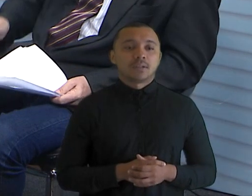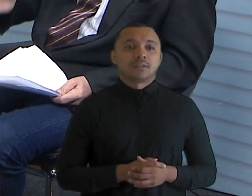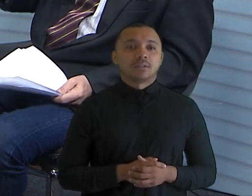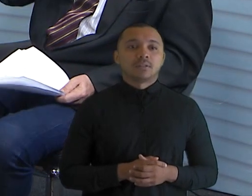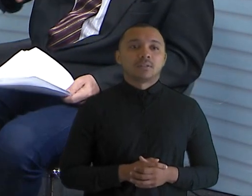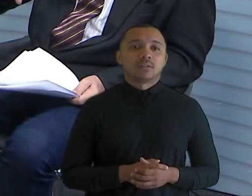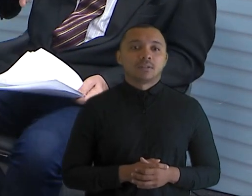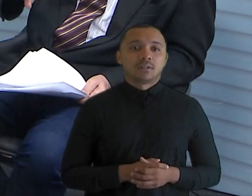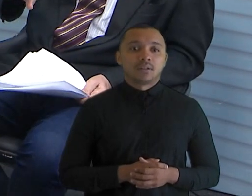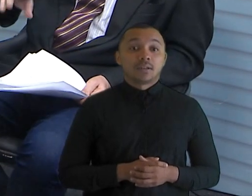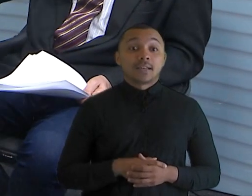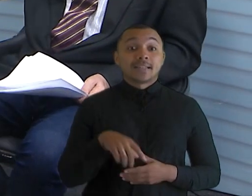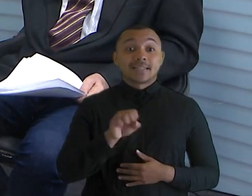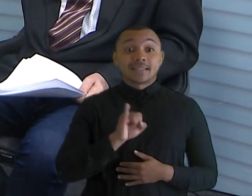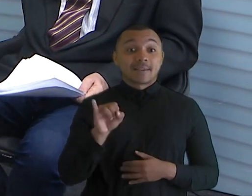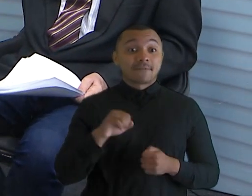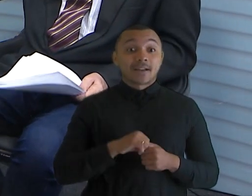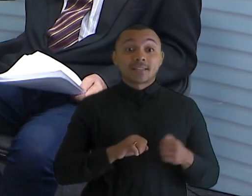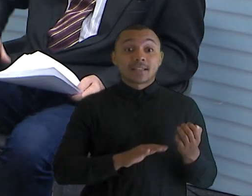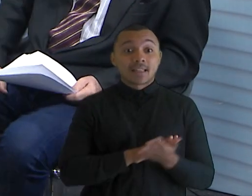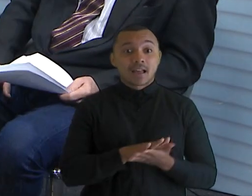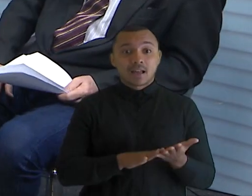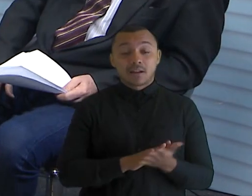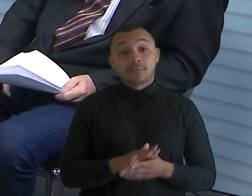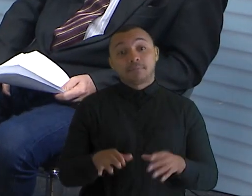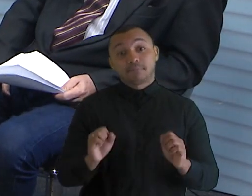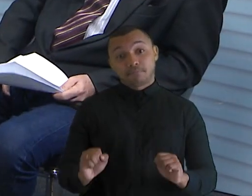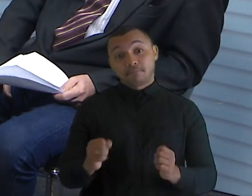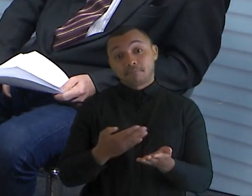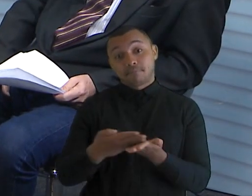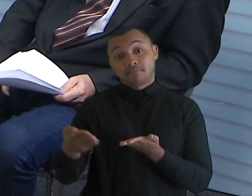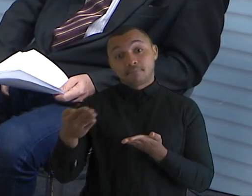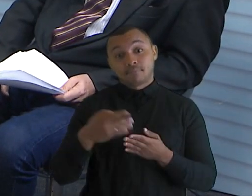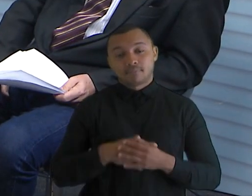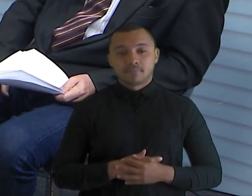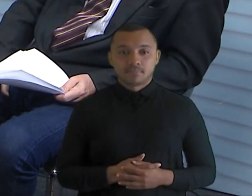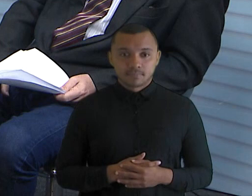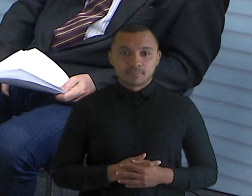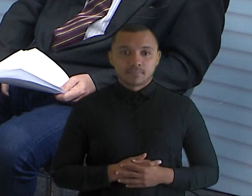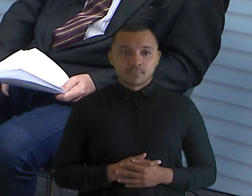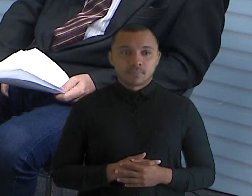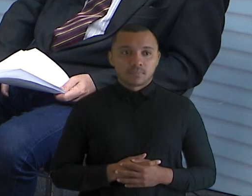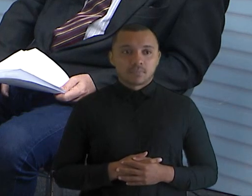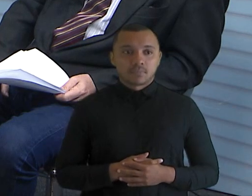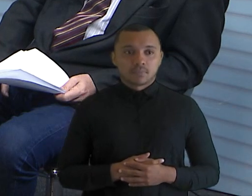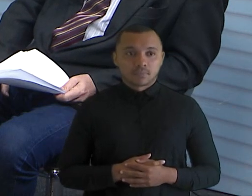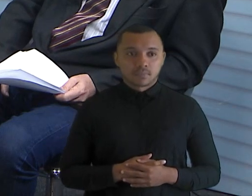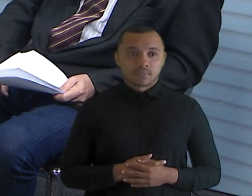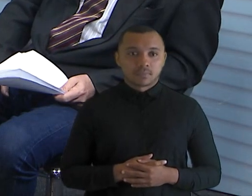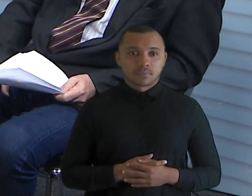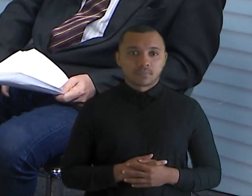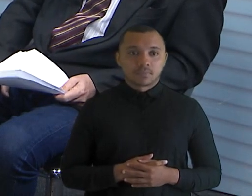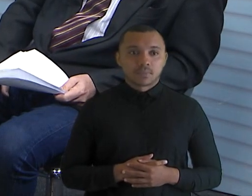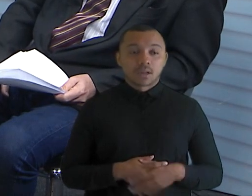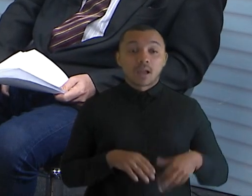Agora, se a câmara não faz, aí o tribunal pode fazer. Sim, o legislativo como um todo,